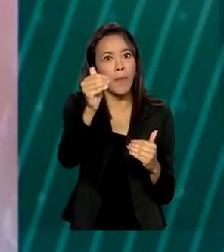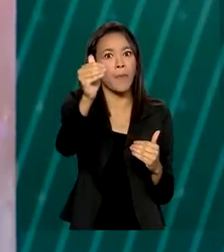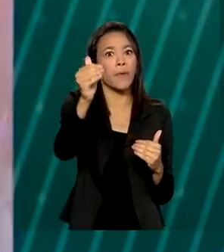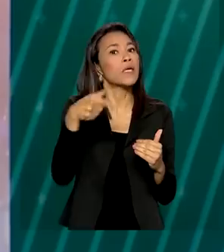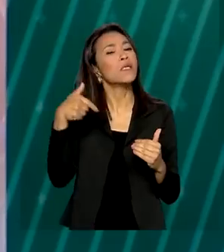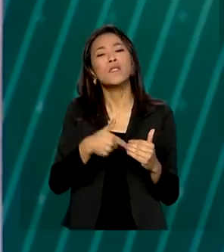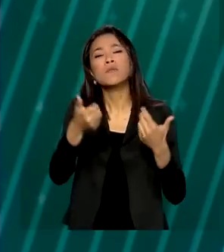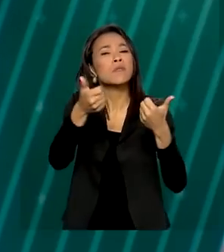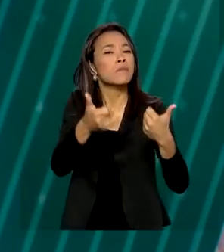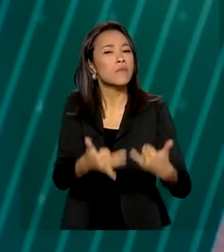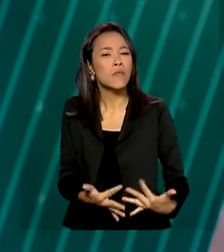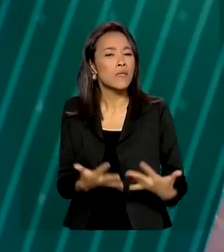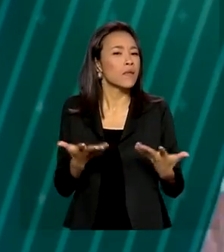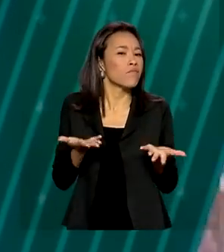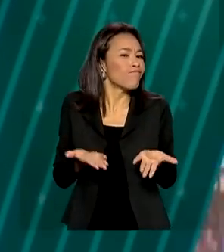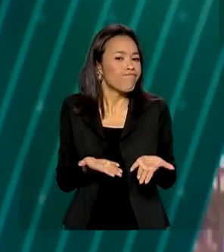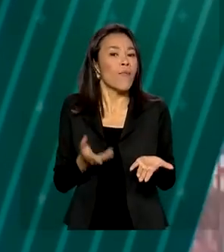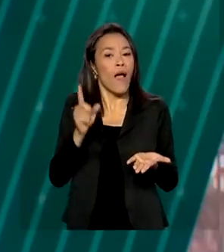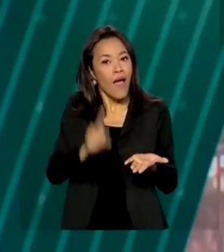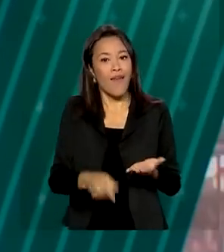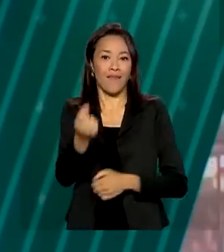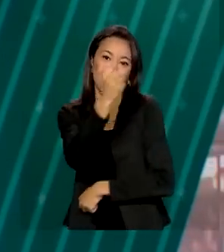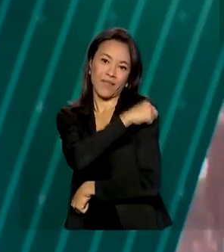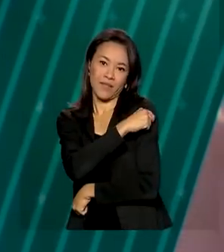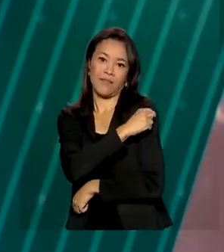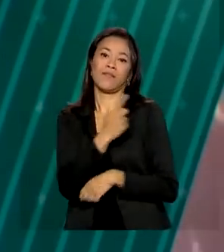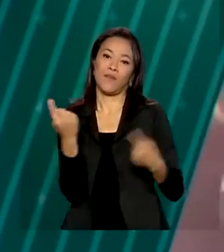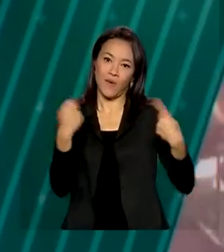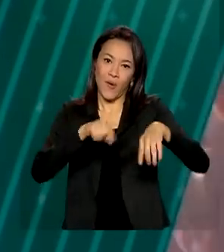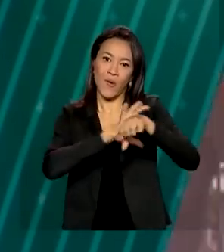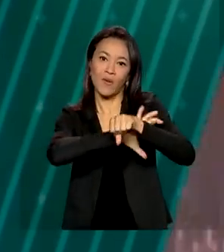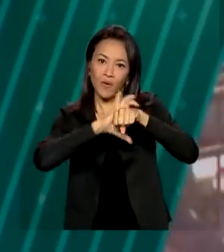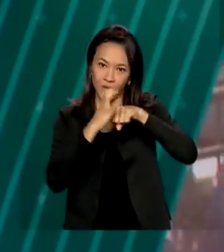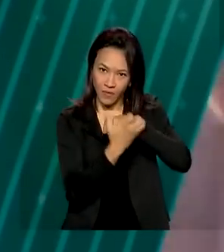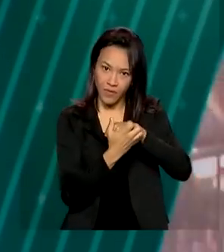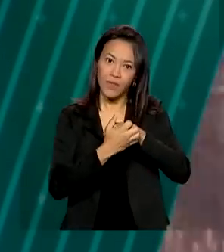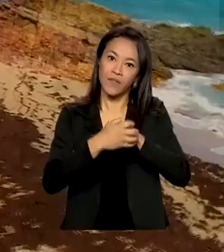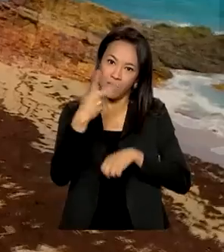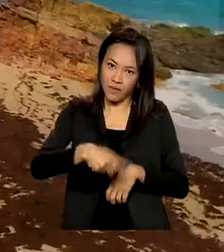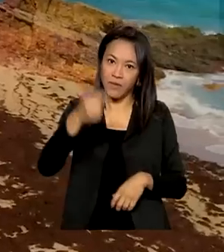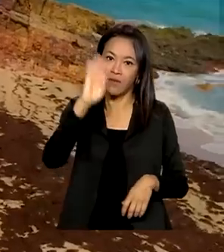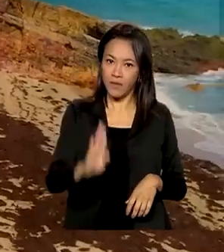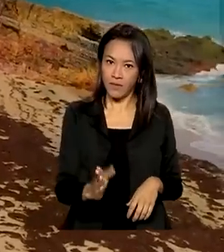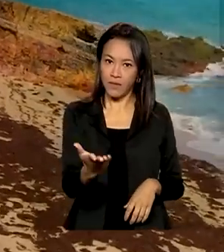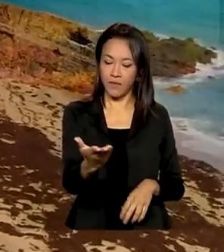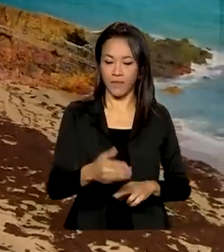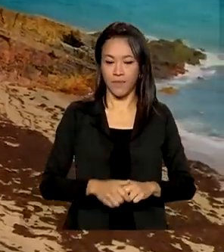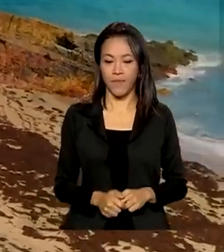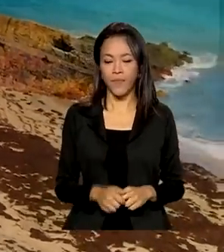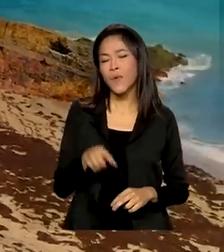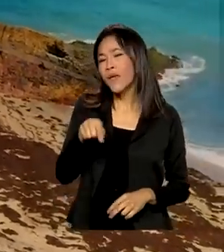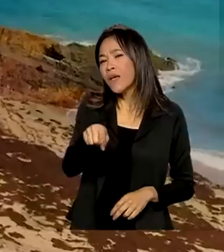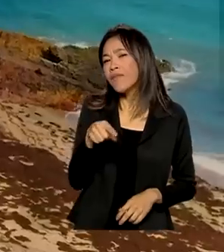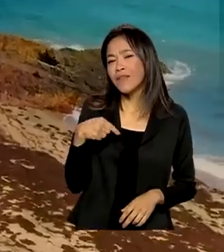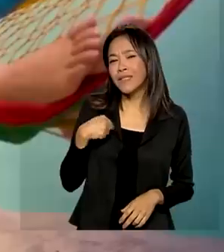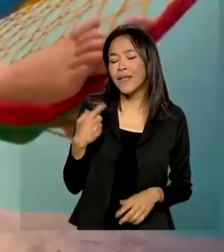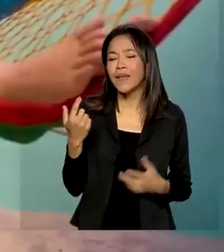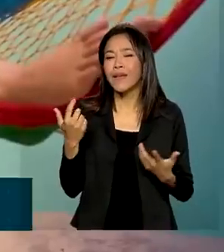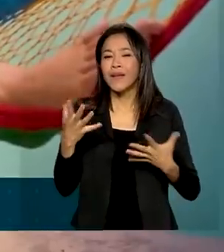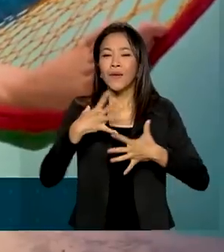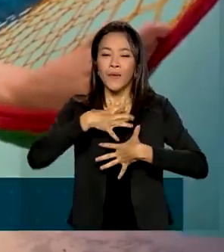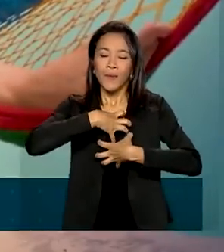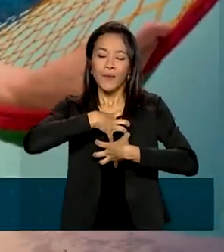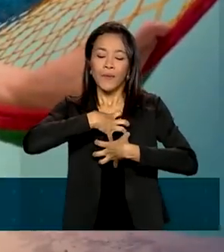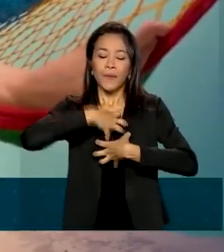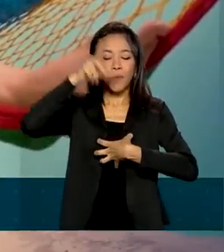explicações para a retomada é a vacinação contra a Covid-19 no país. Que tal repor as energias e